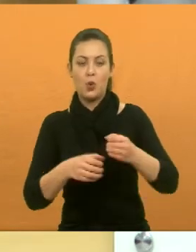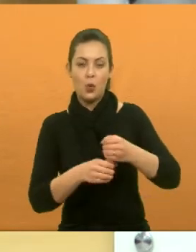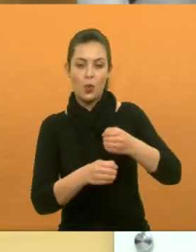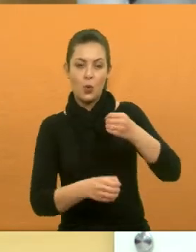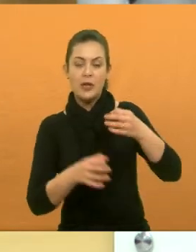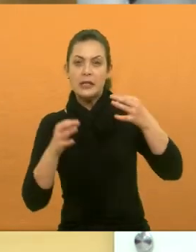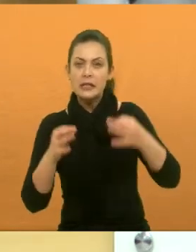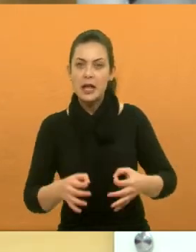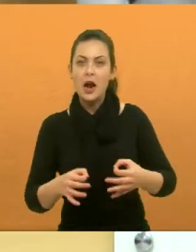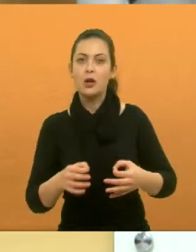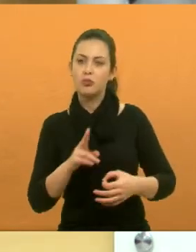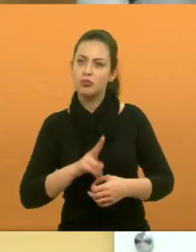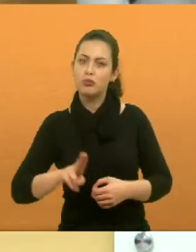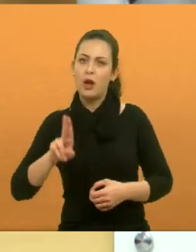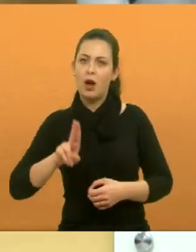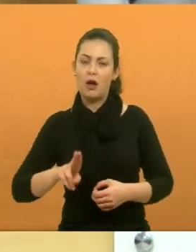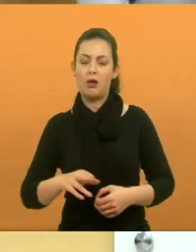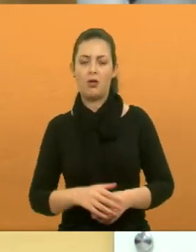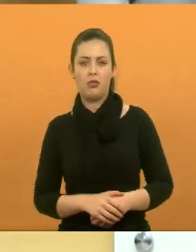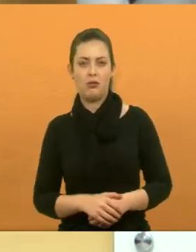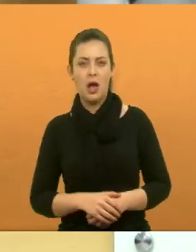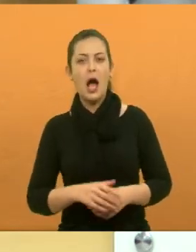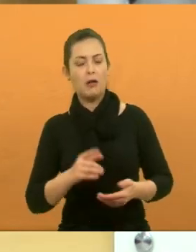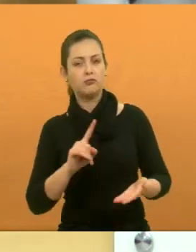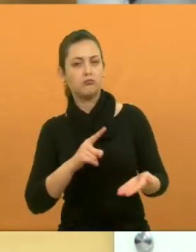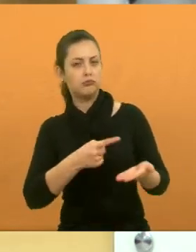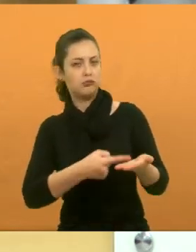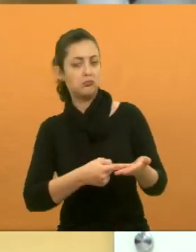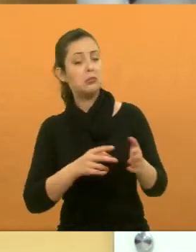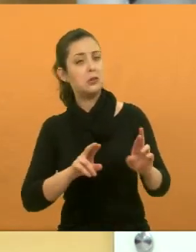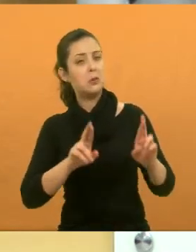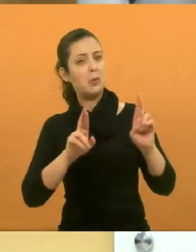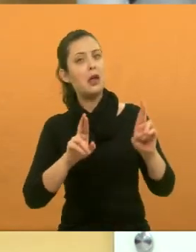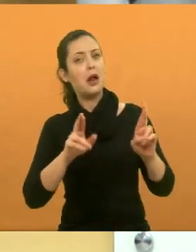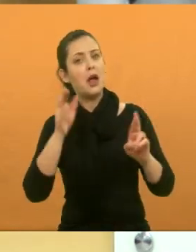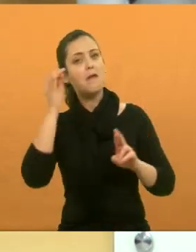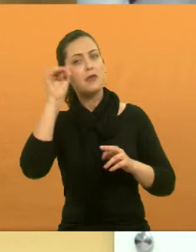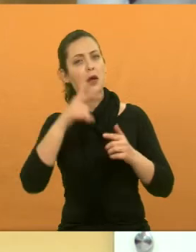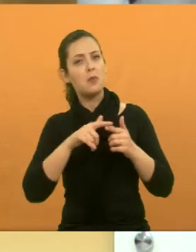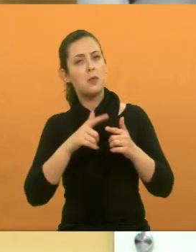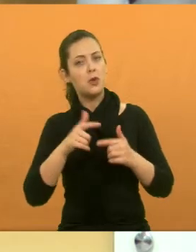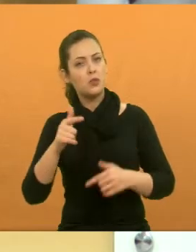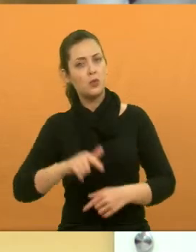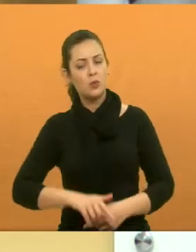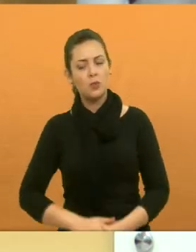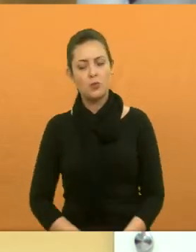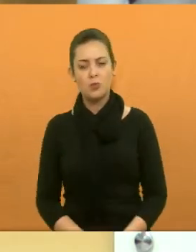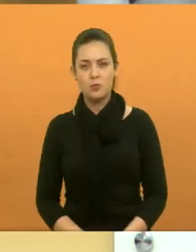certo que tem que colher. Bom, entramos em um acordo lá, vamos esperar que não aconteça de novo. Próximo.